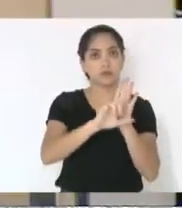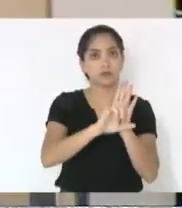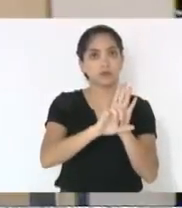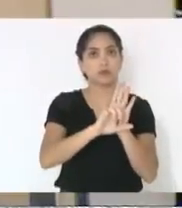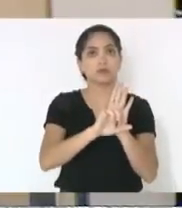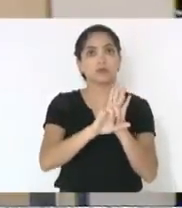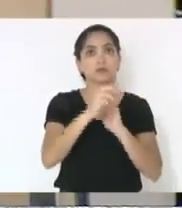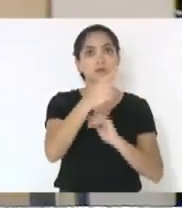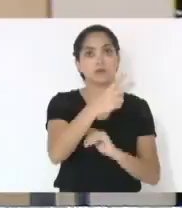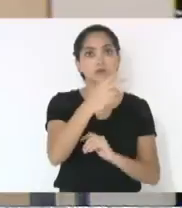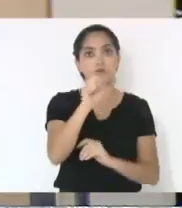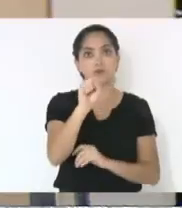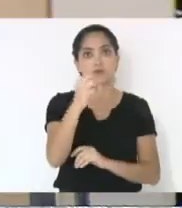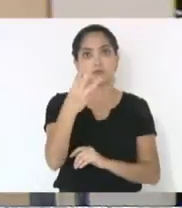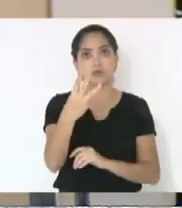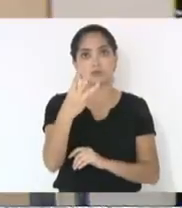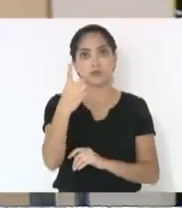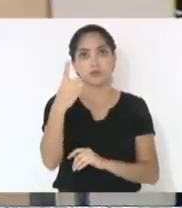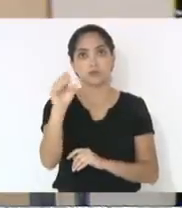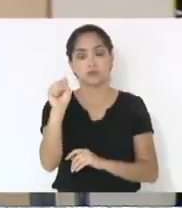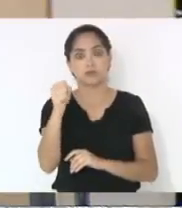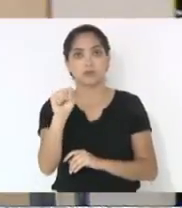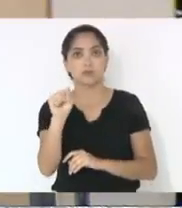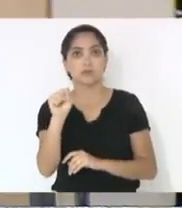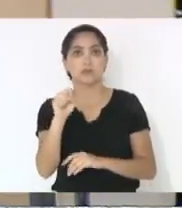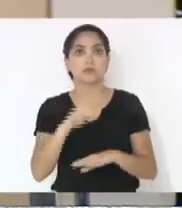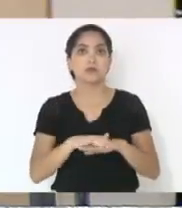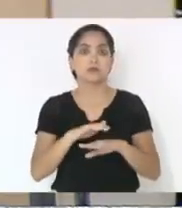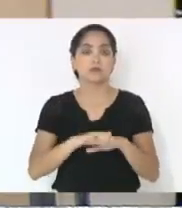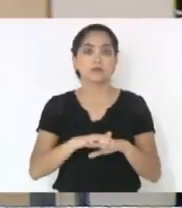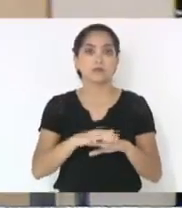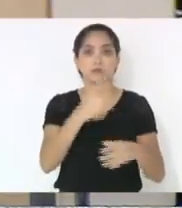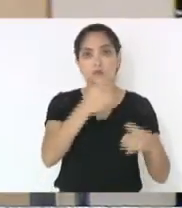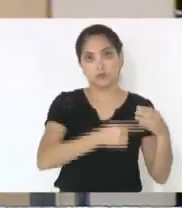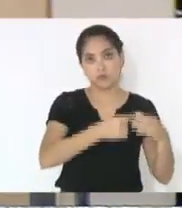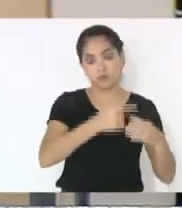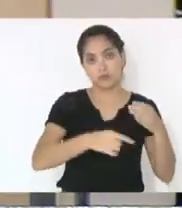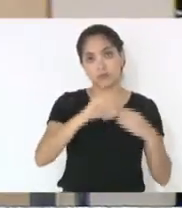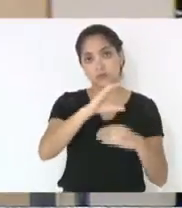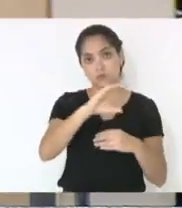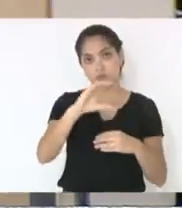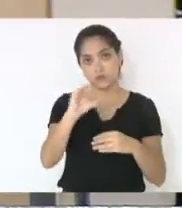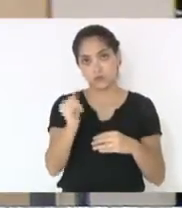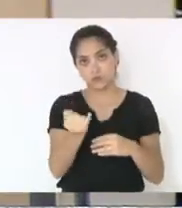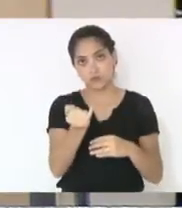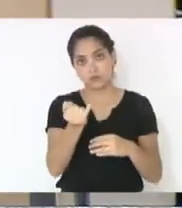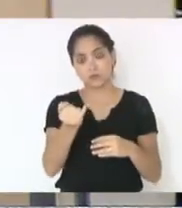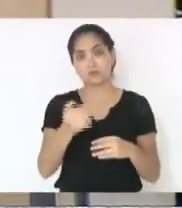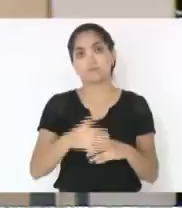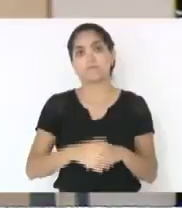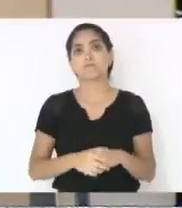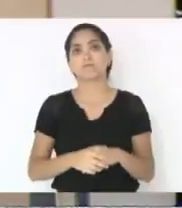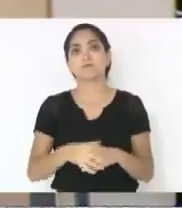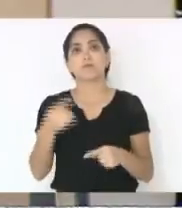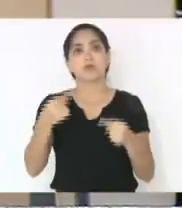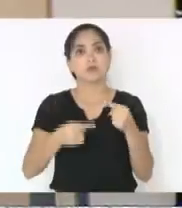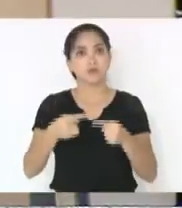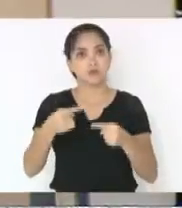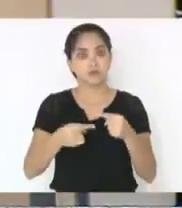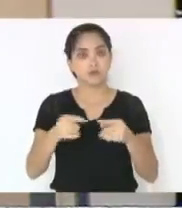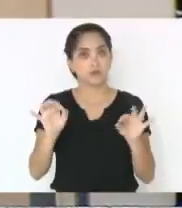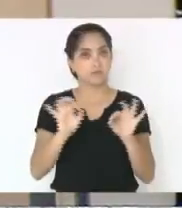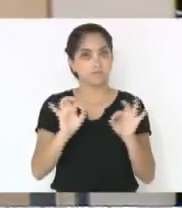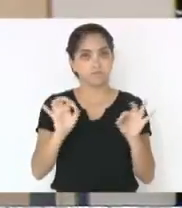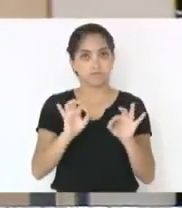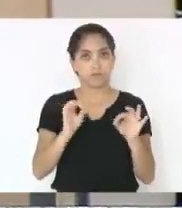283.2018, de autoria da Comissão de Constituição e Justiça. Em discussão, não havendo quem queira